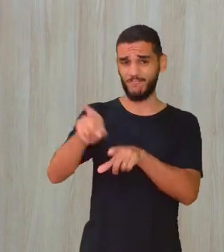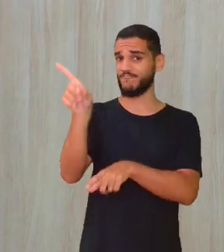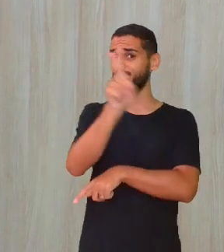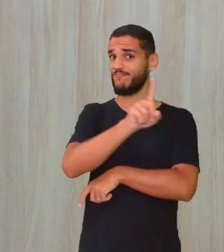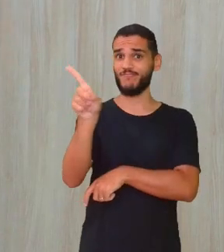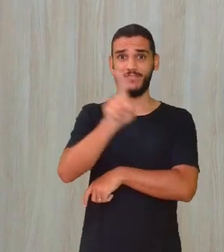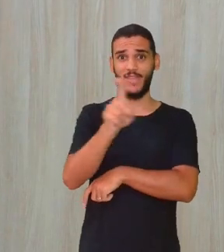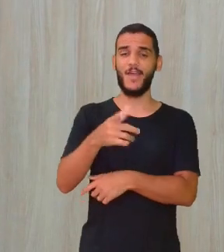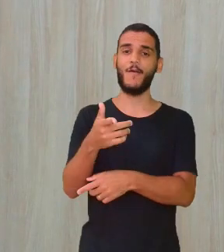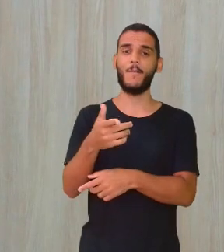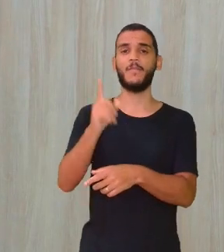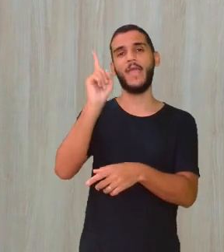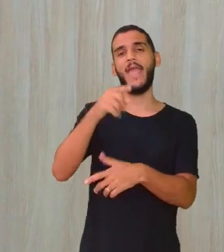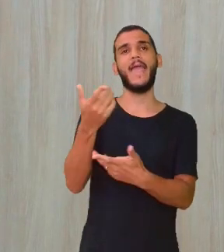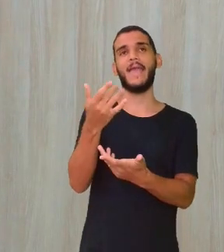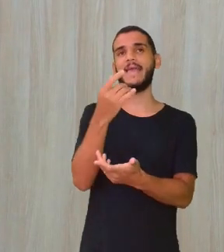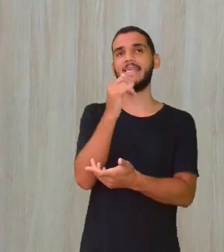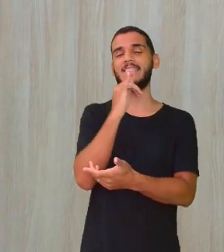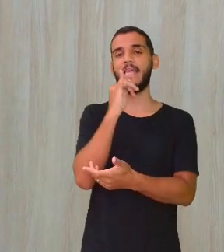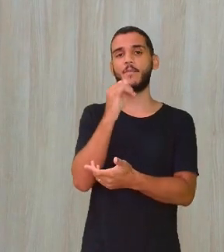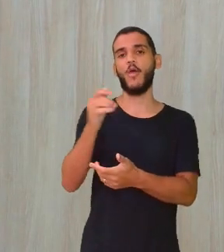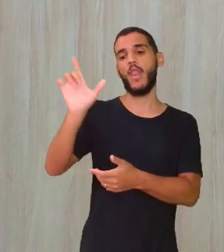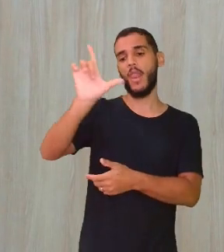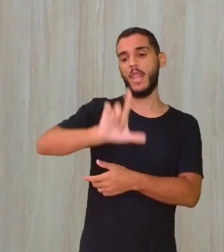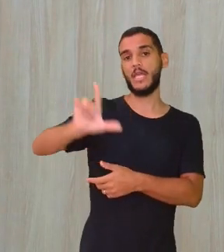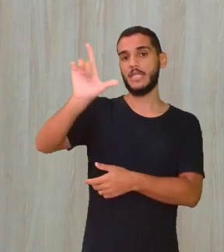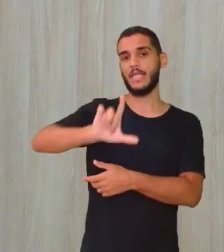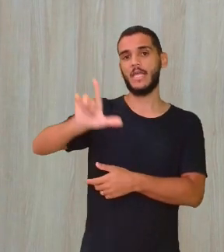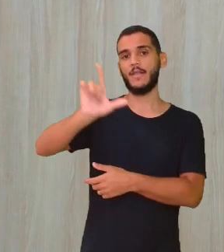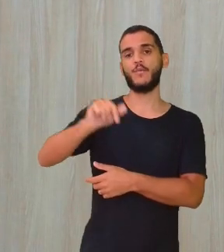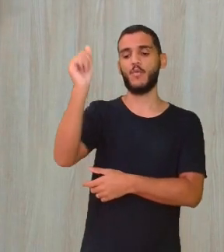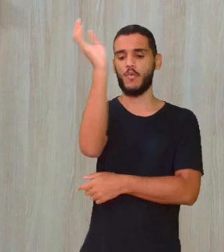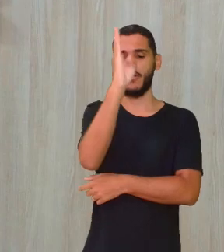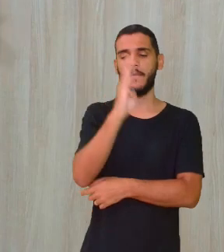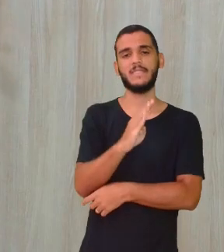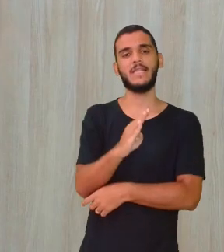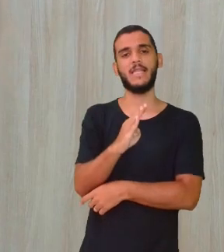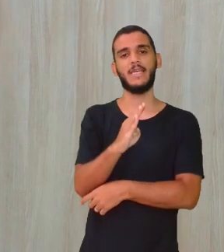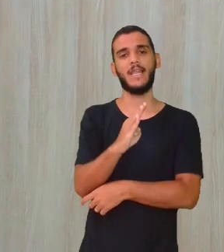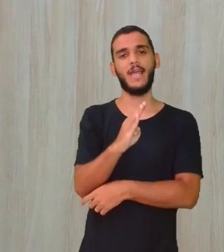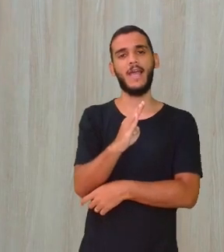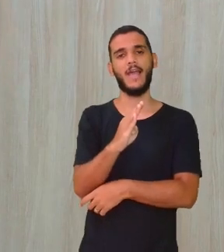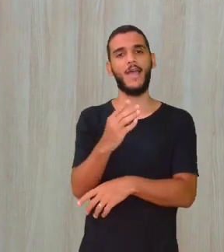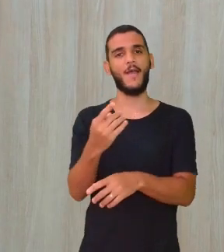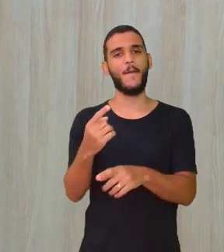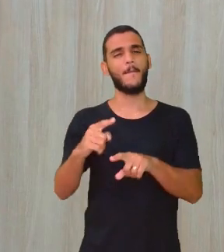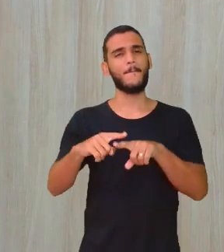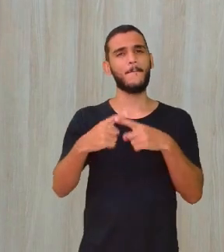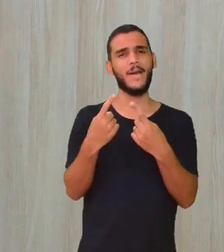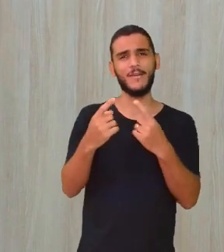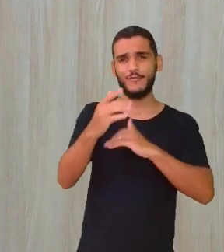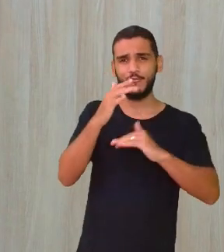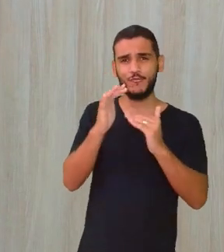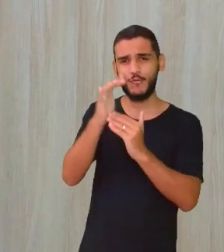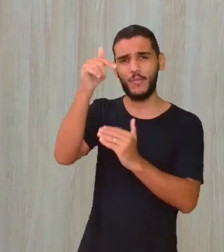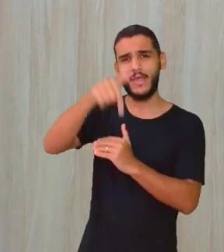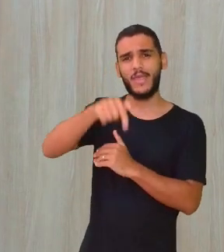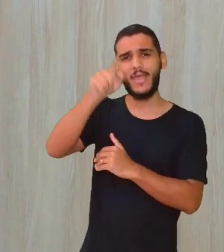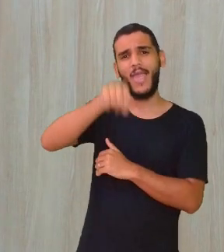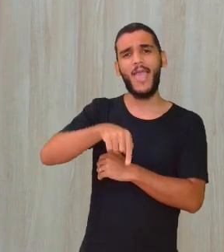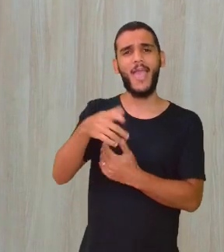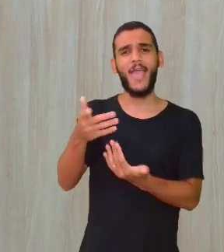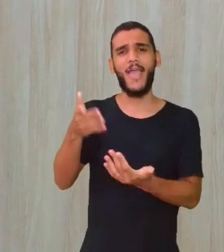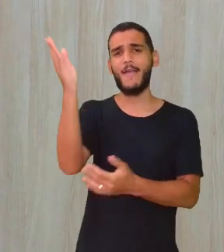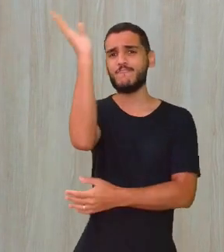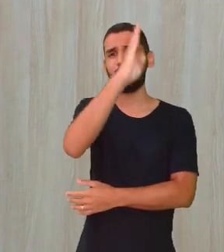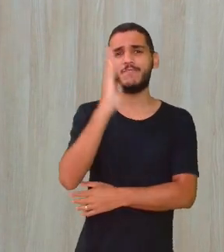Então, a literatura brasileira versus uma literatura regional. Ora, mas é tudo Brasil. Então, às vezes, essa